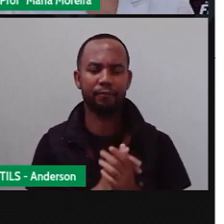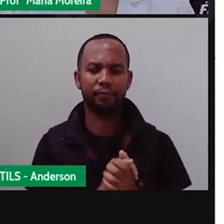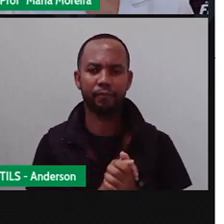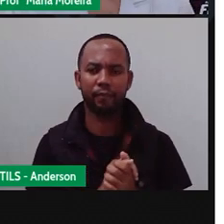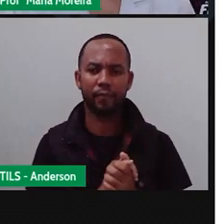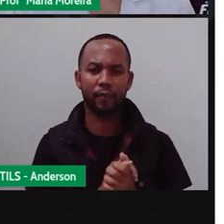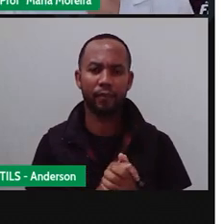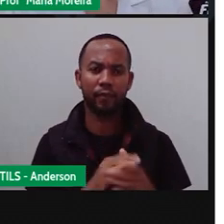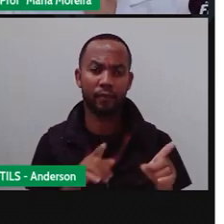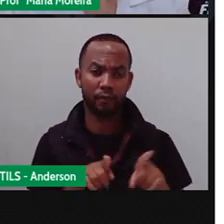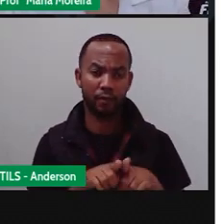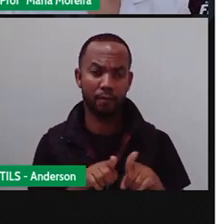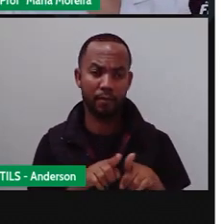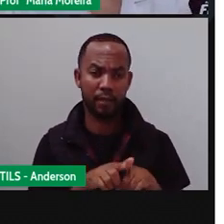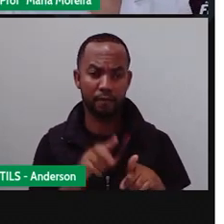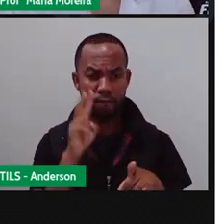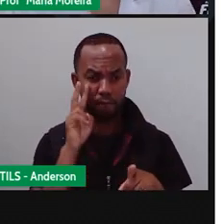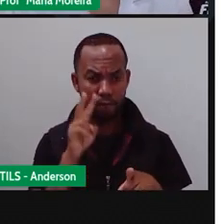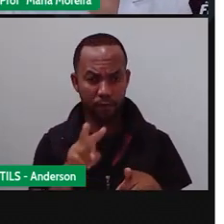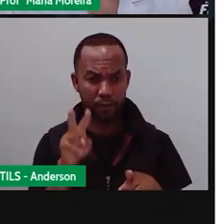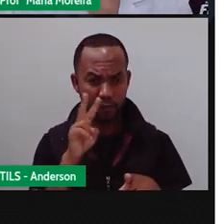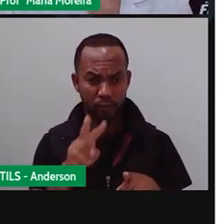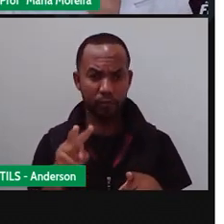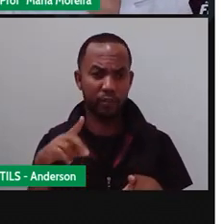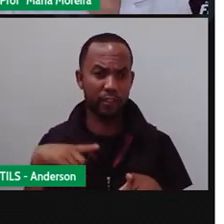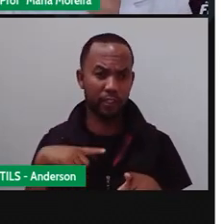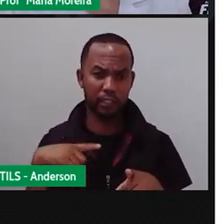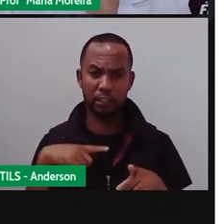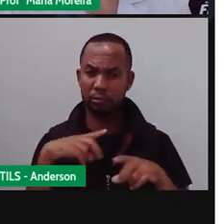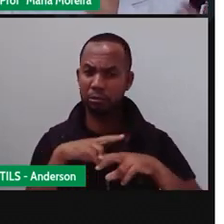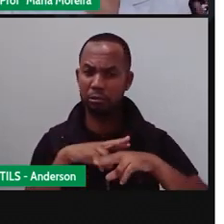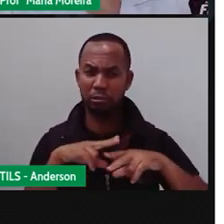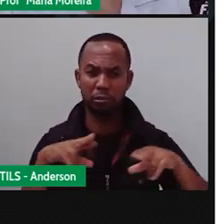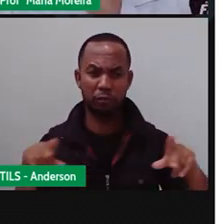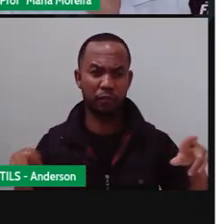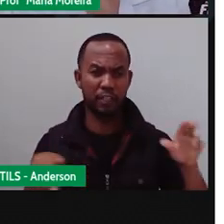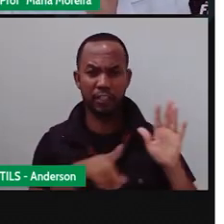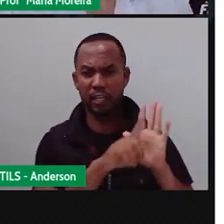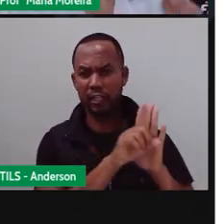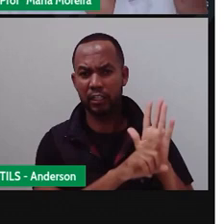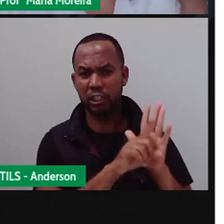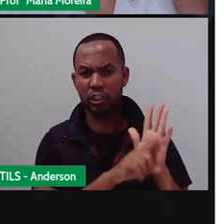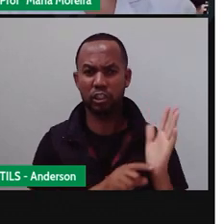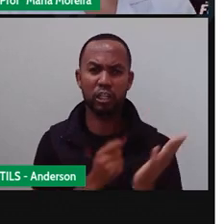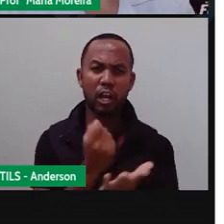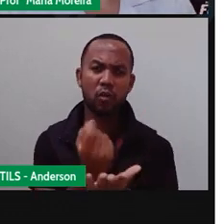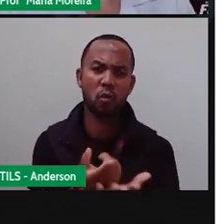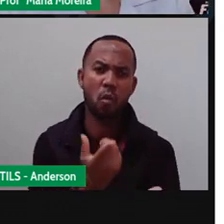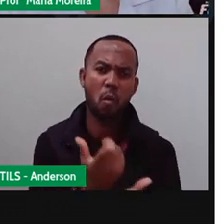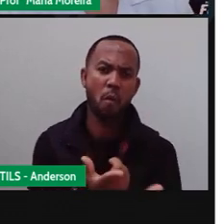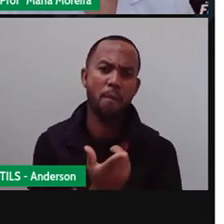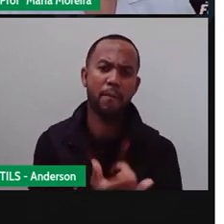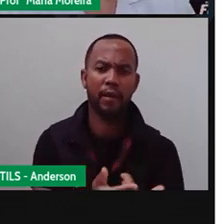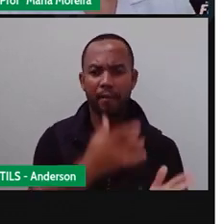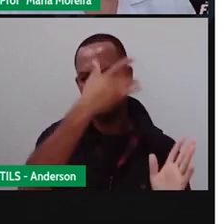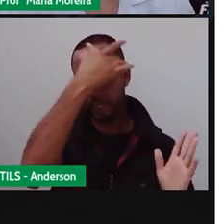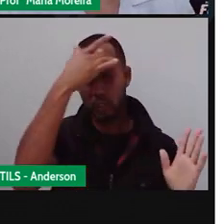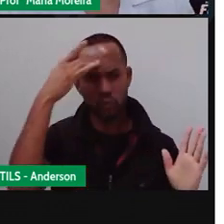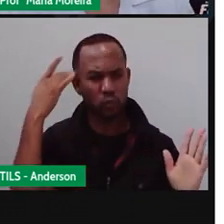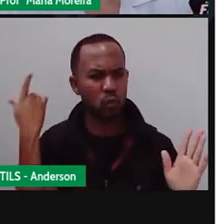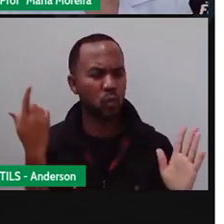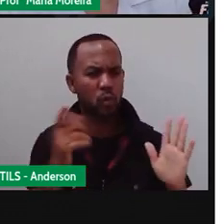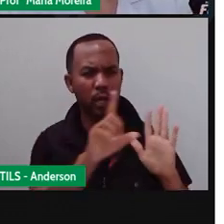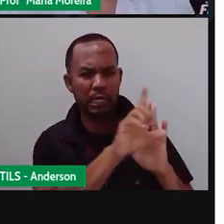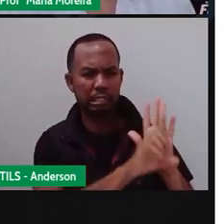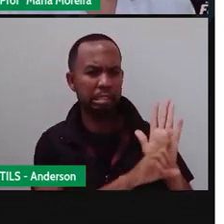a gente também viu que existem o quê? Vários tipos de listas, né, listas de compras, listas de nomes de pessoas, listas